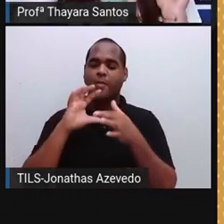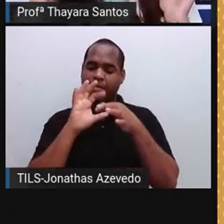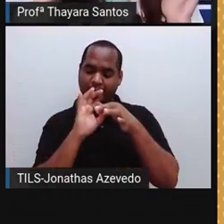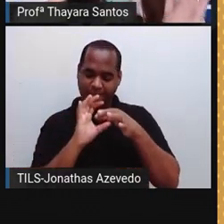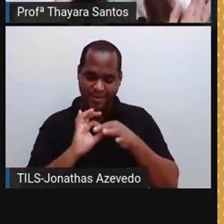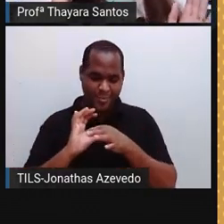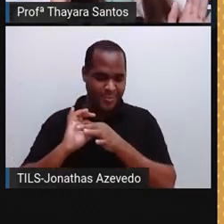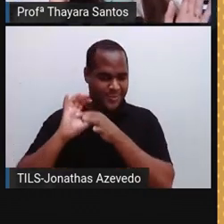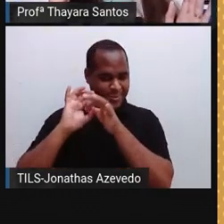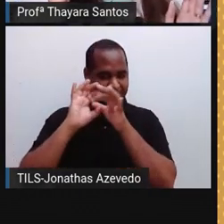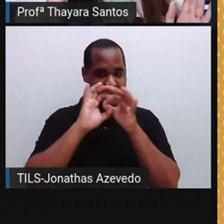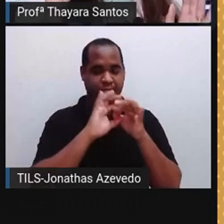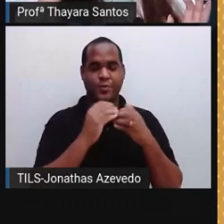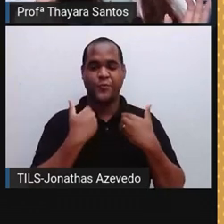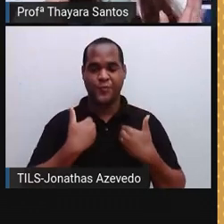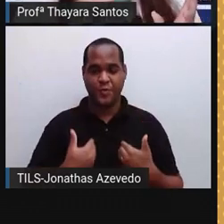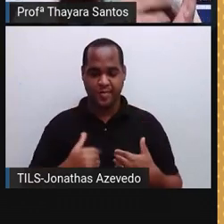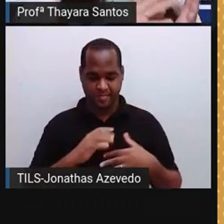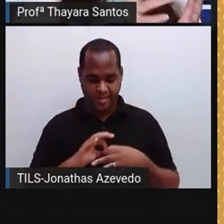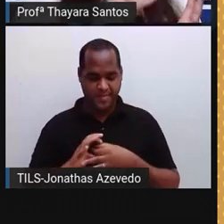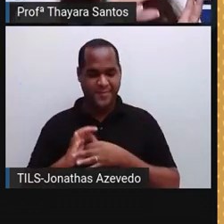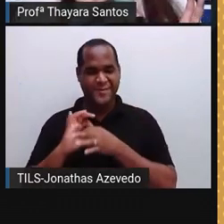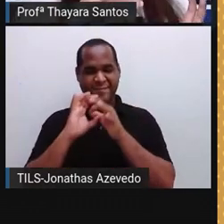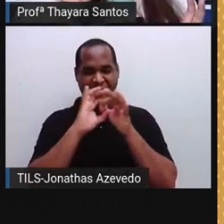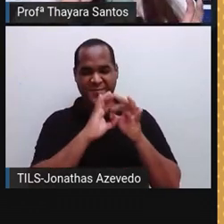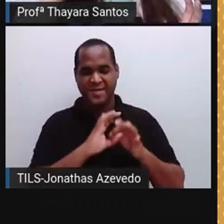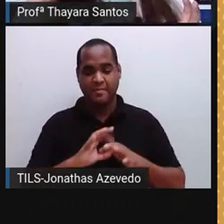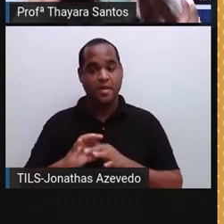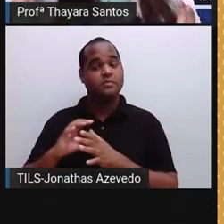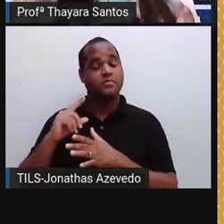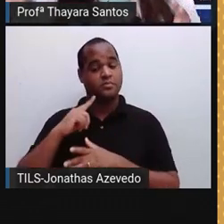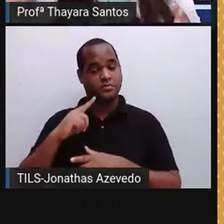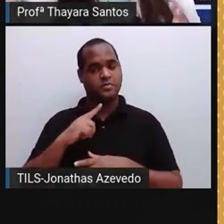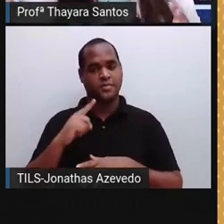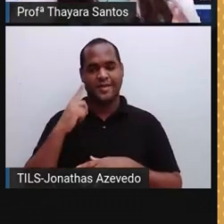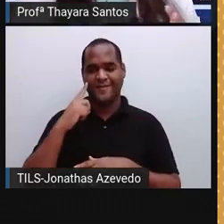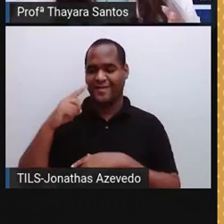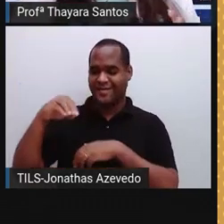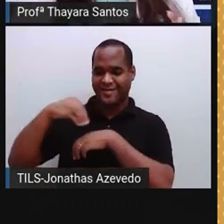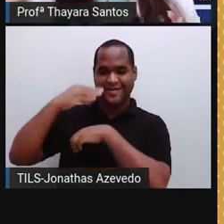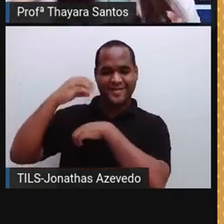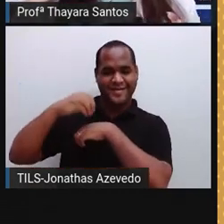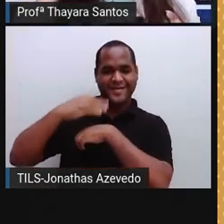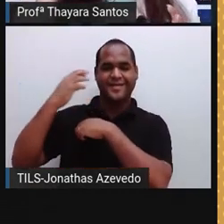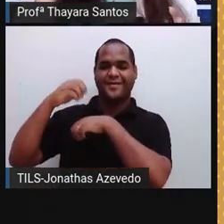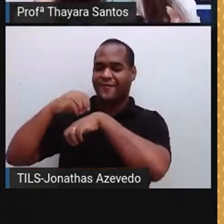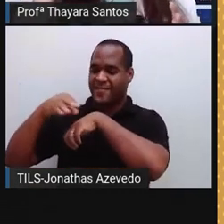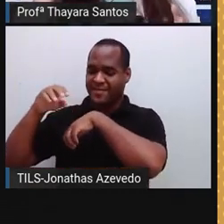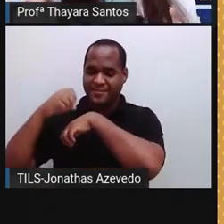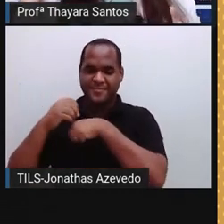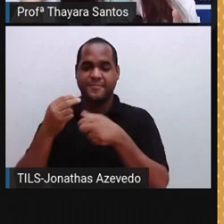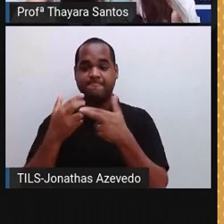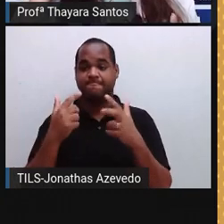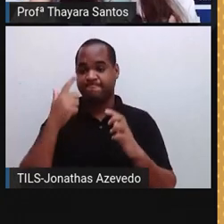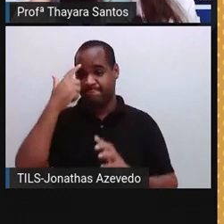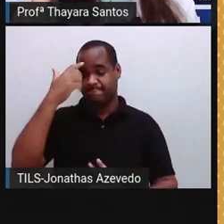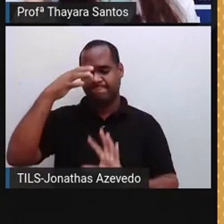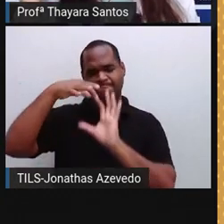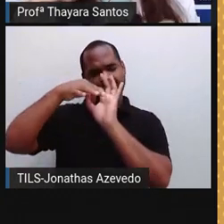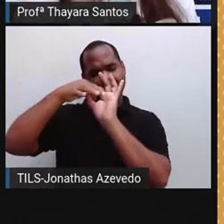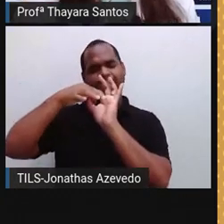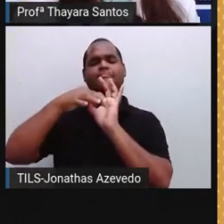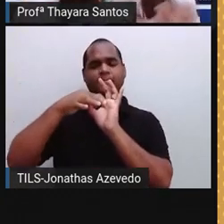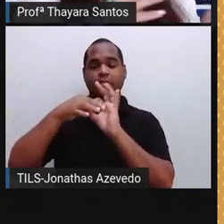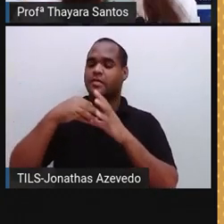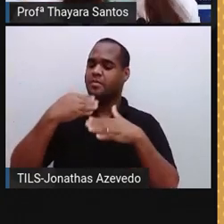nosso corpo inteiro com o nosso cérebro. Essas informações são passadas de um neurônio para o outro até chegar ao cérebro e depois elas